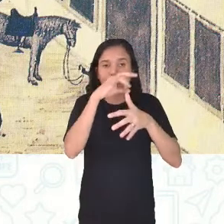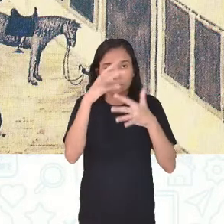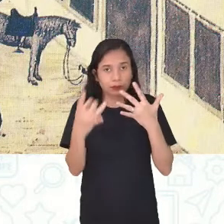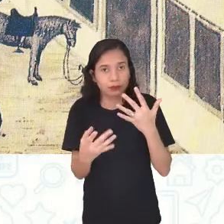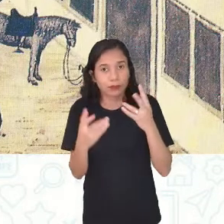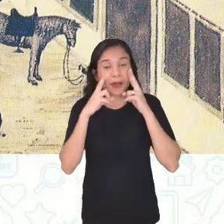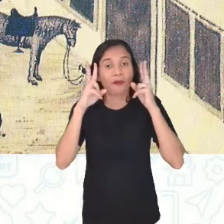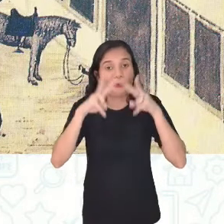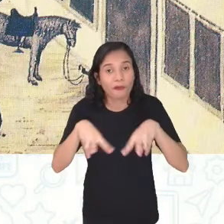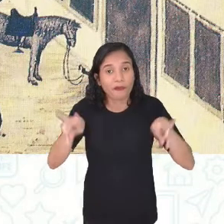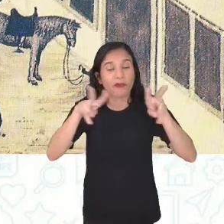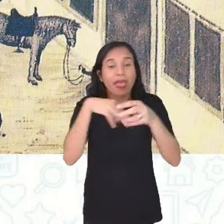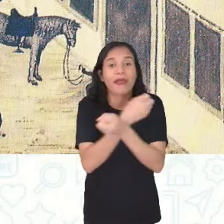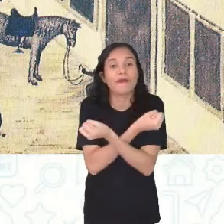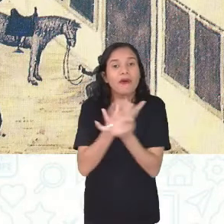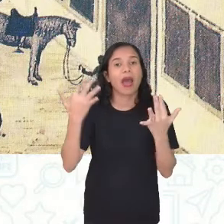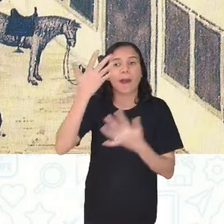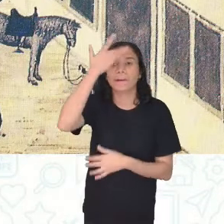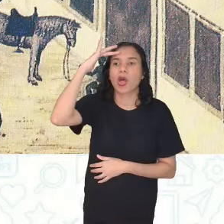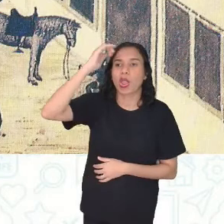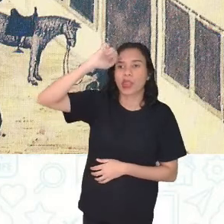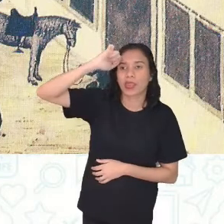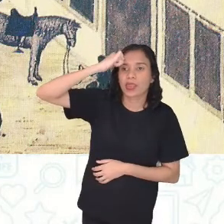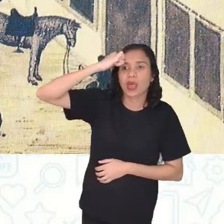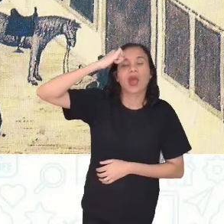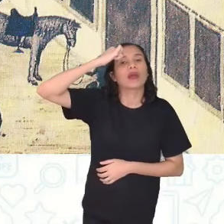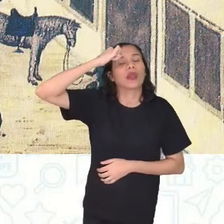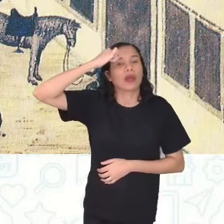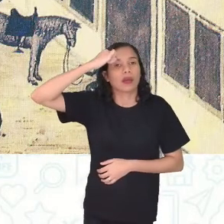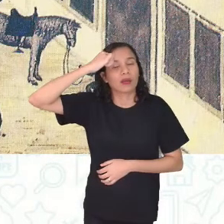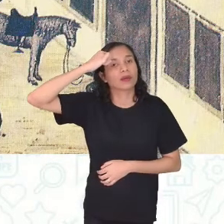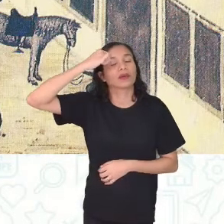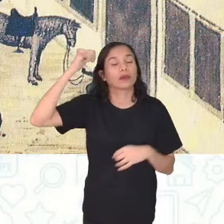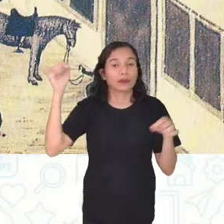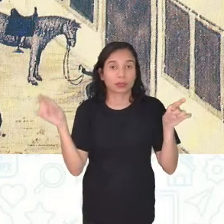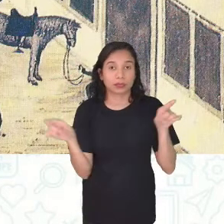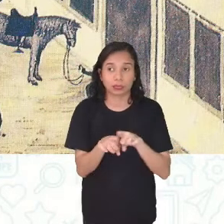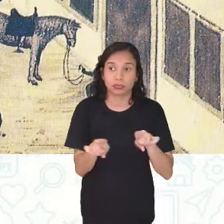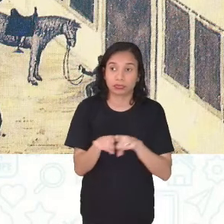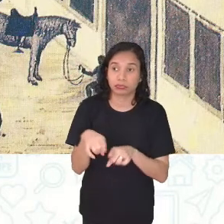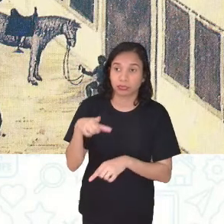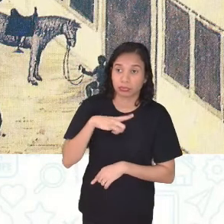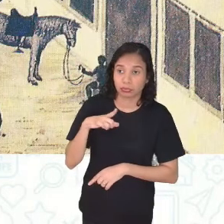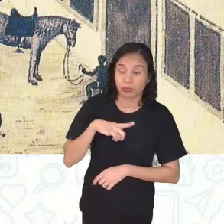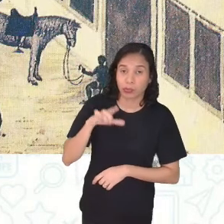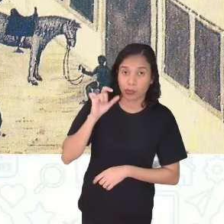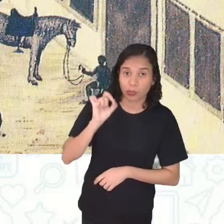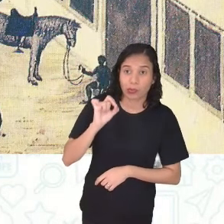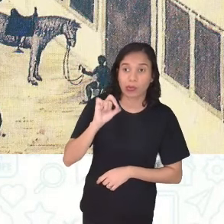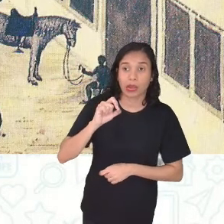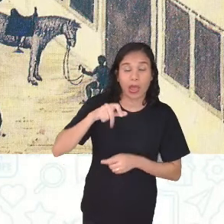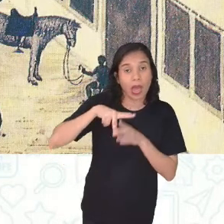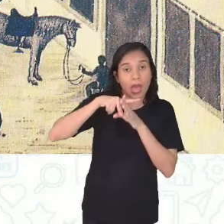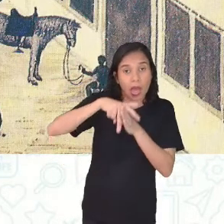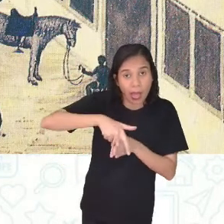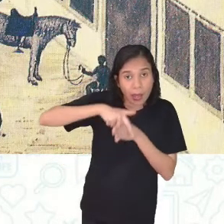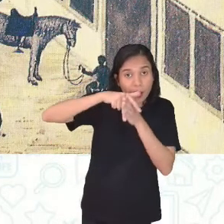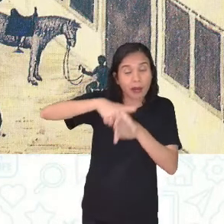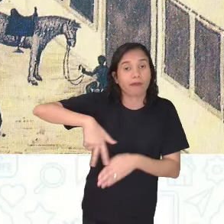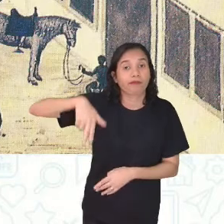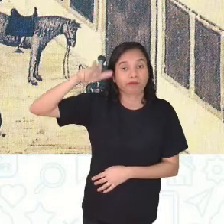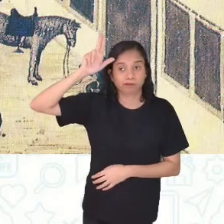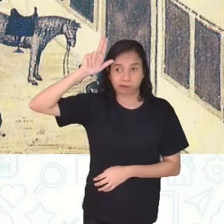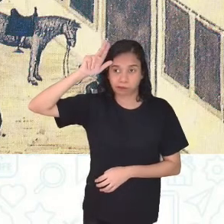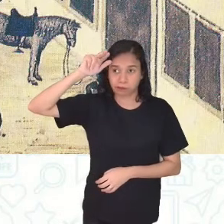estão vendo, né? Vários negros ali. Inclusive tem também cavalos, né? Vocês